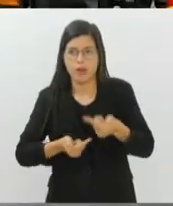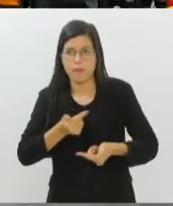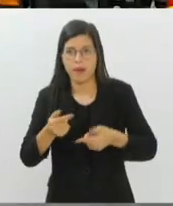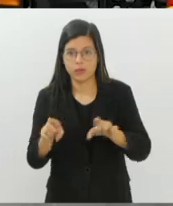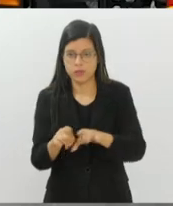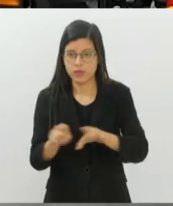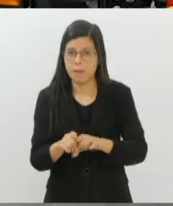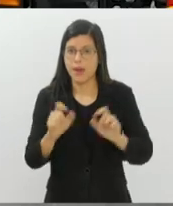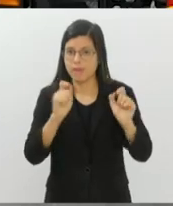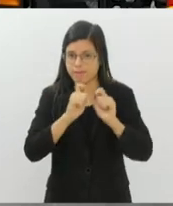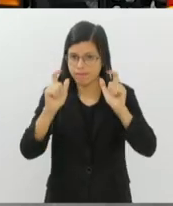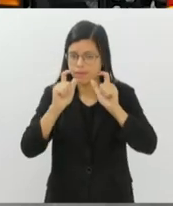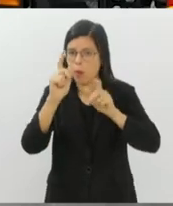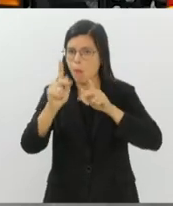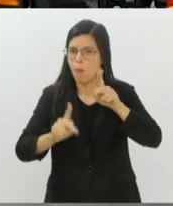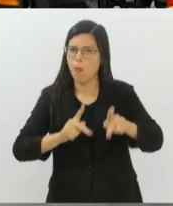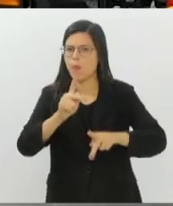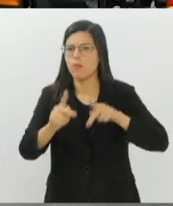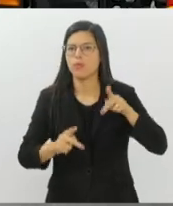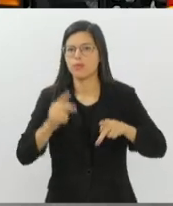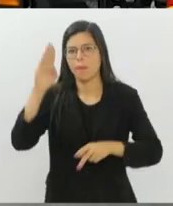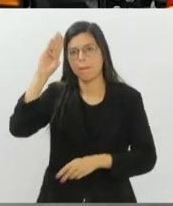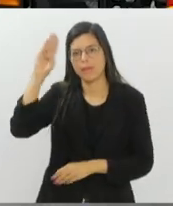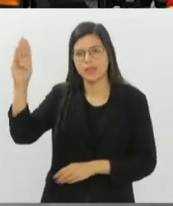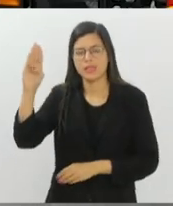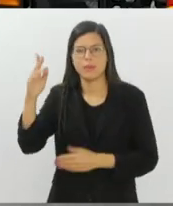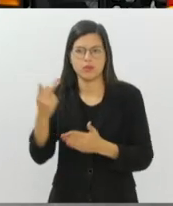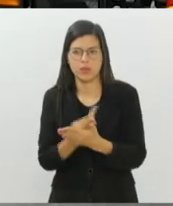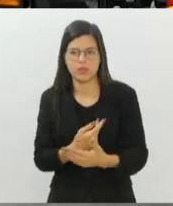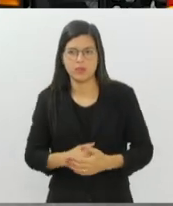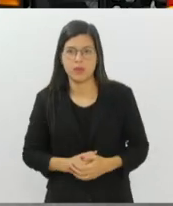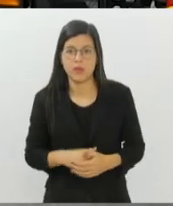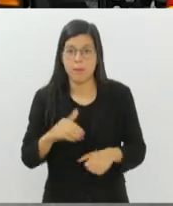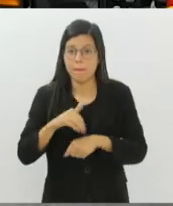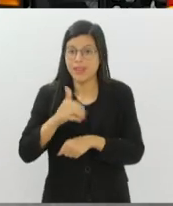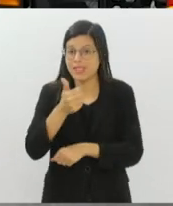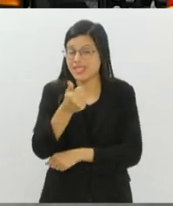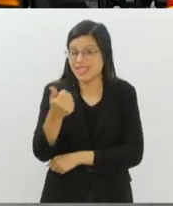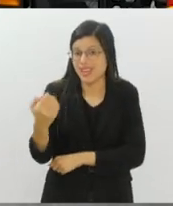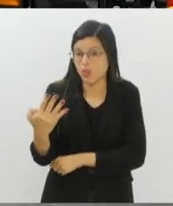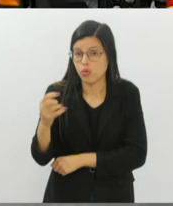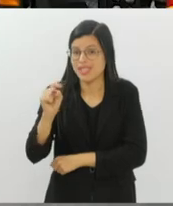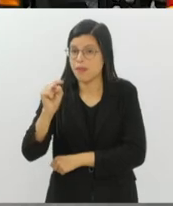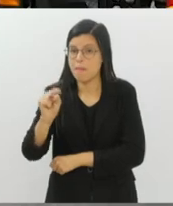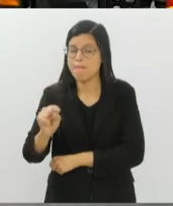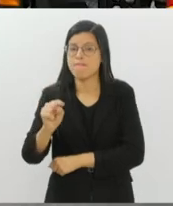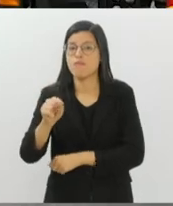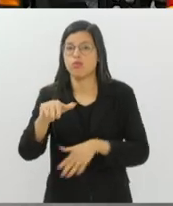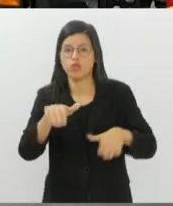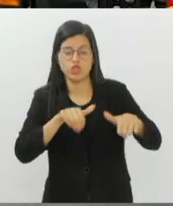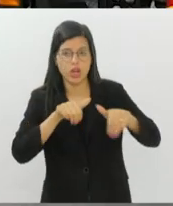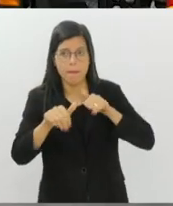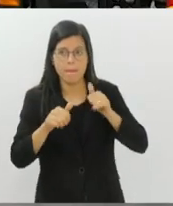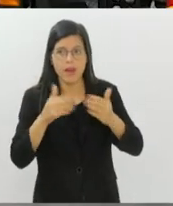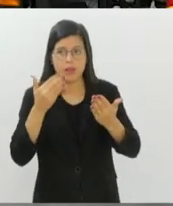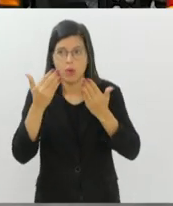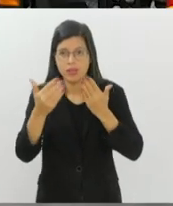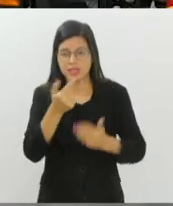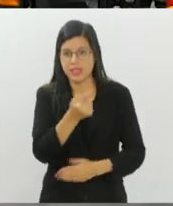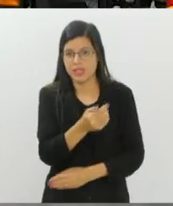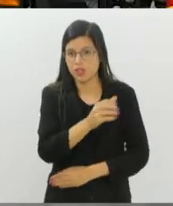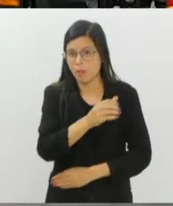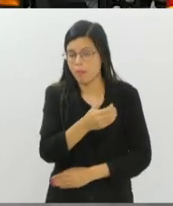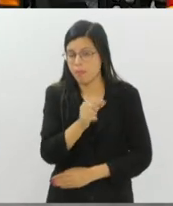de alertar a população para as principais causas. Foram mais de 14 mil acionamentos em comparação com 7.600